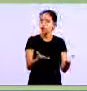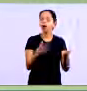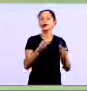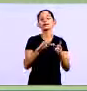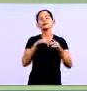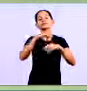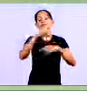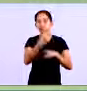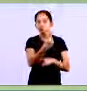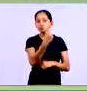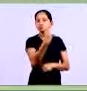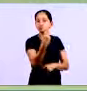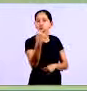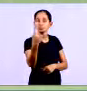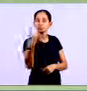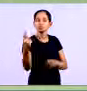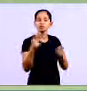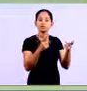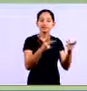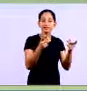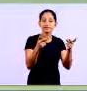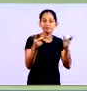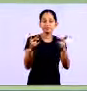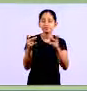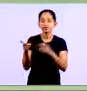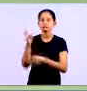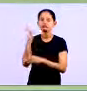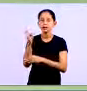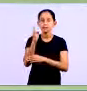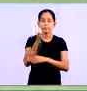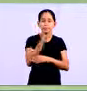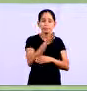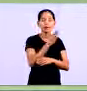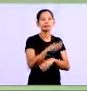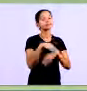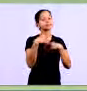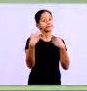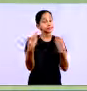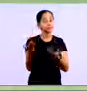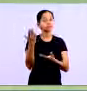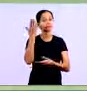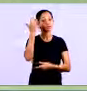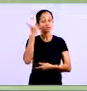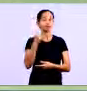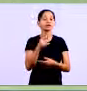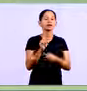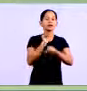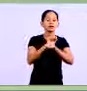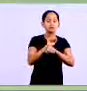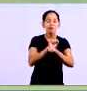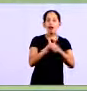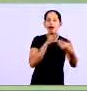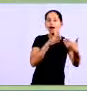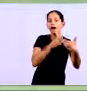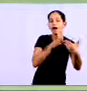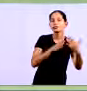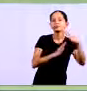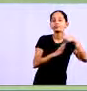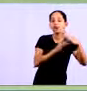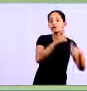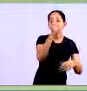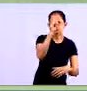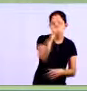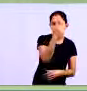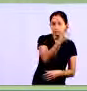de cada cliente o controle de carteiras e a posição global das contas a receber o acompanh